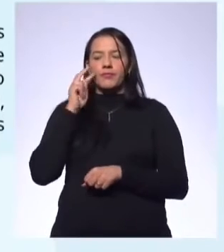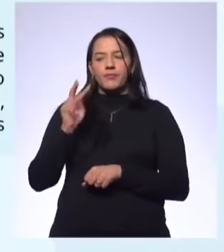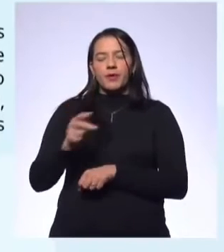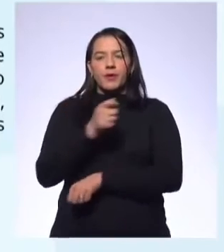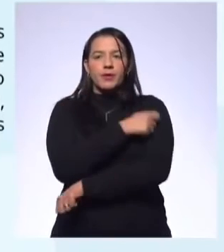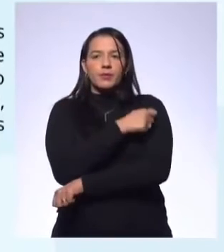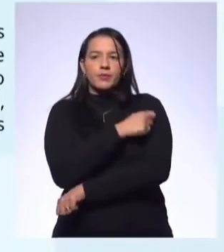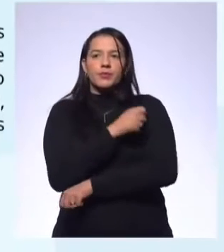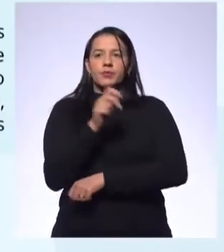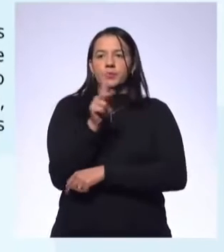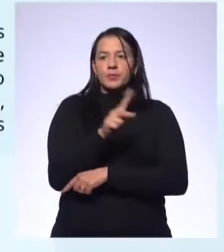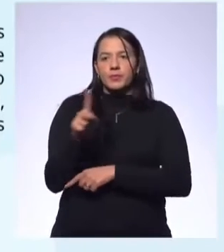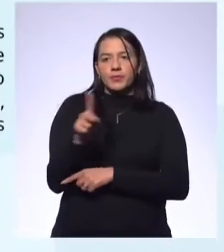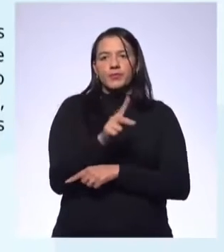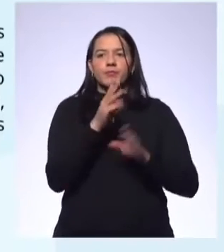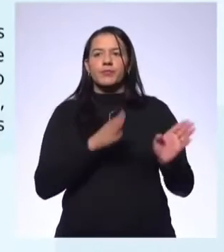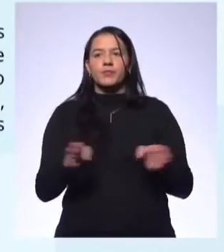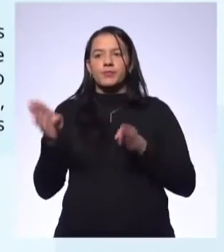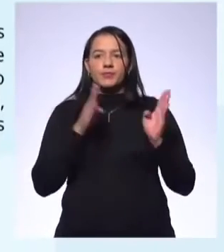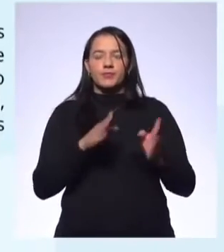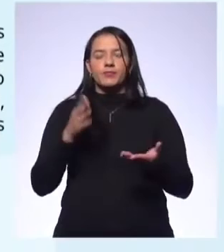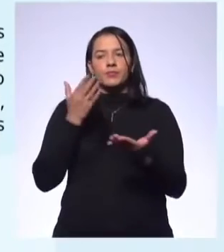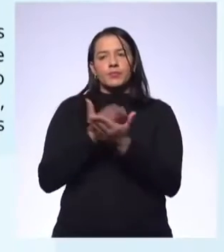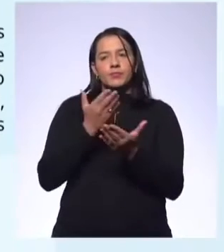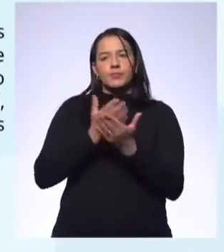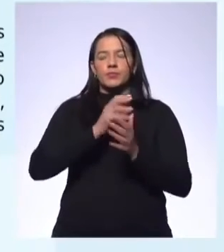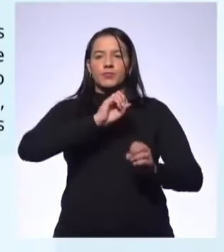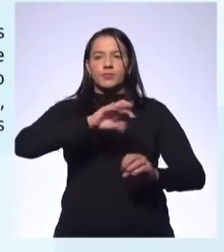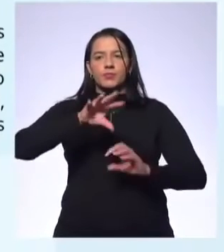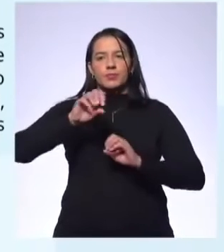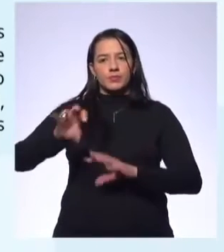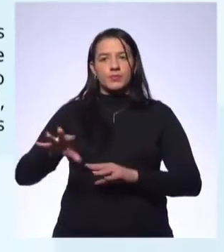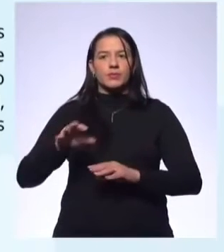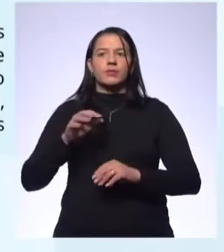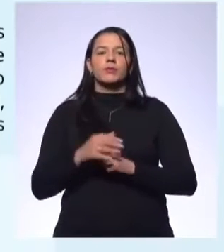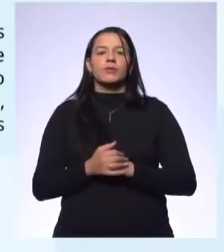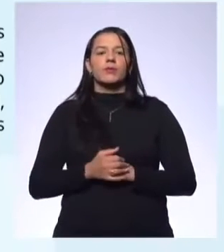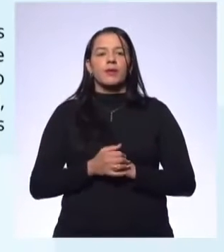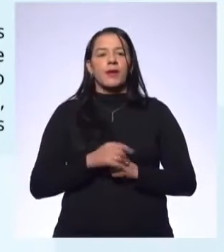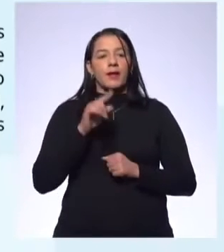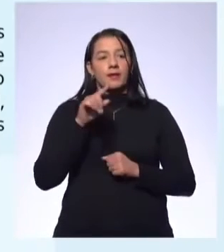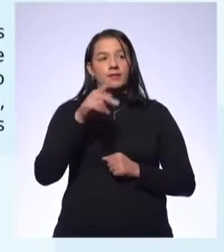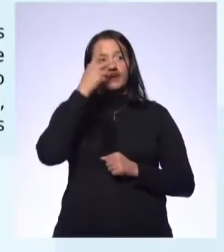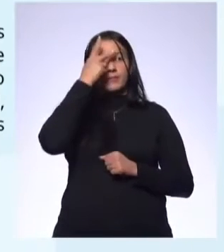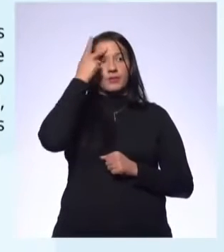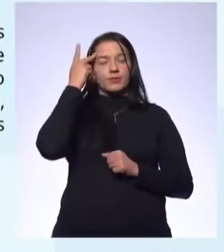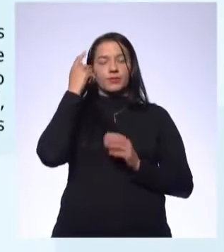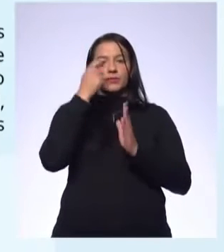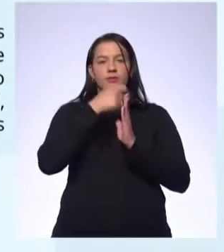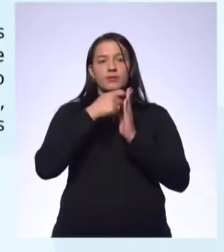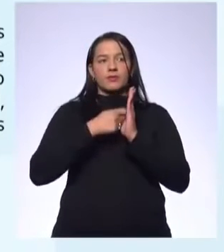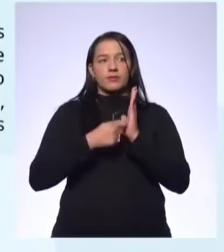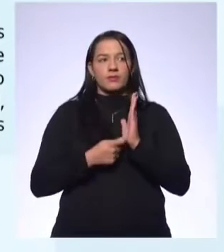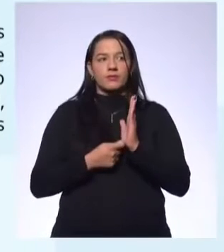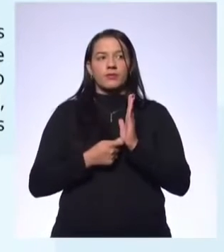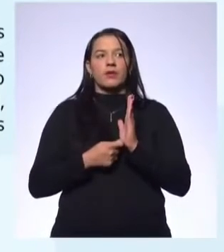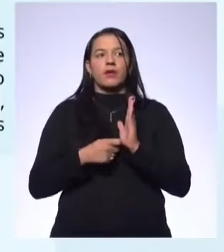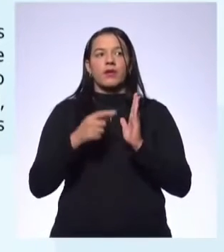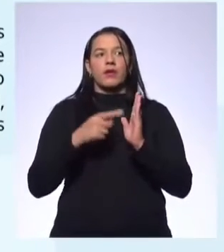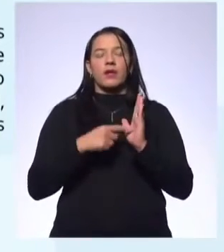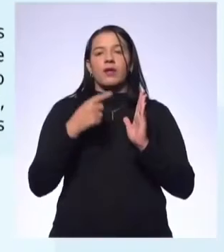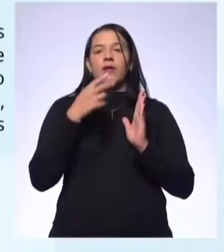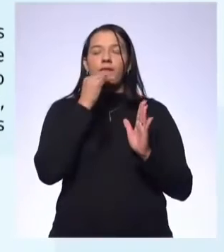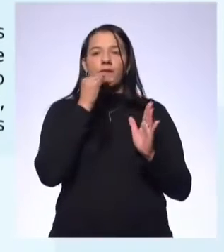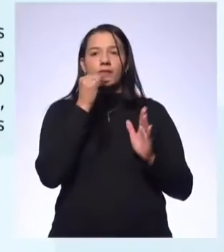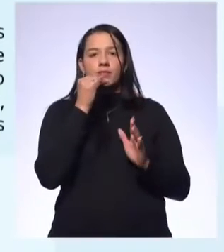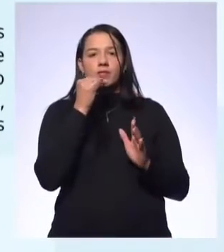professores em suas demandas de ensino à aprendizagem. E essa pessoa que está escrevendo, Tatiana, ela vai fazer, na hora, no momento que ela vai fazer